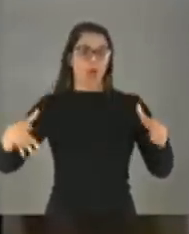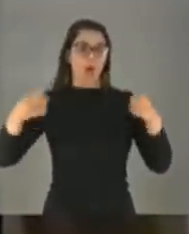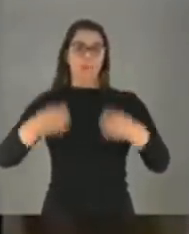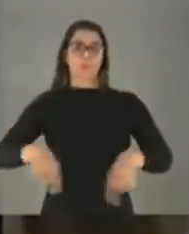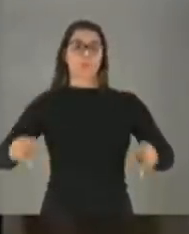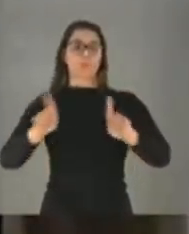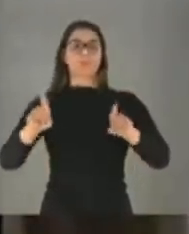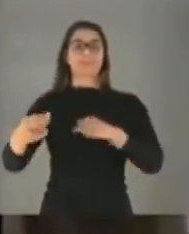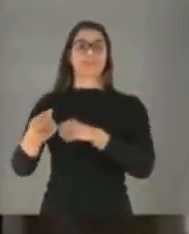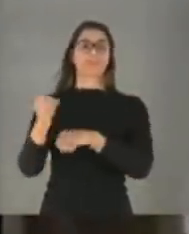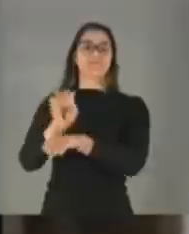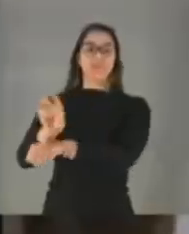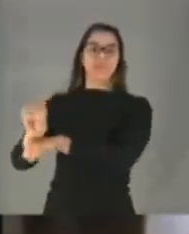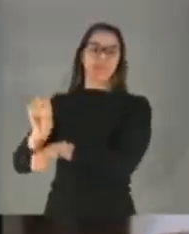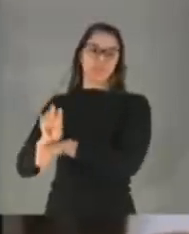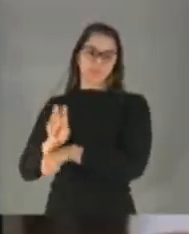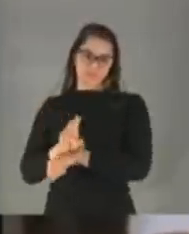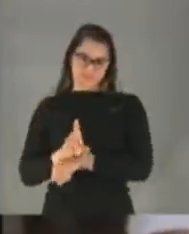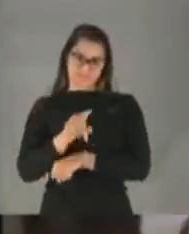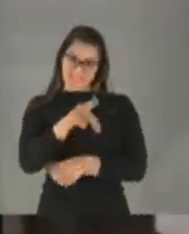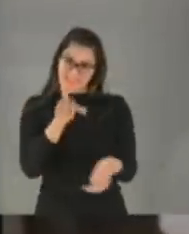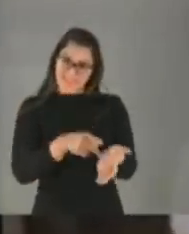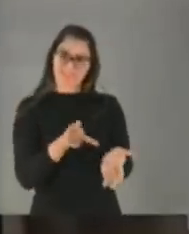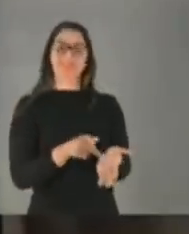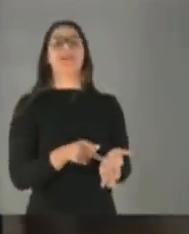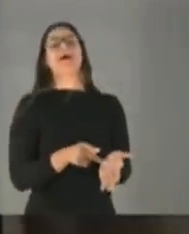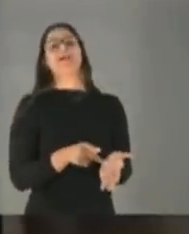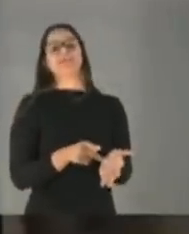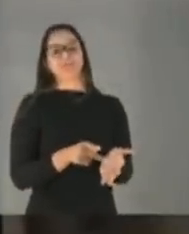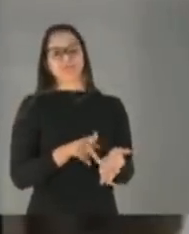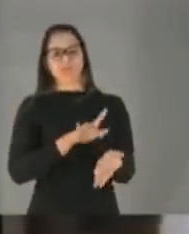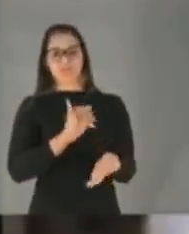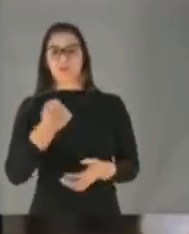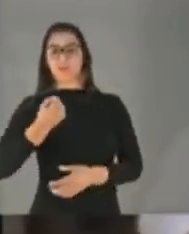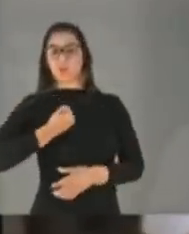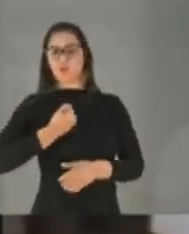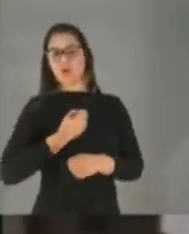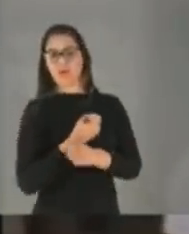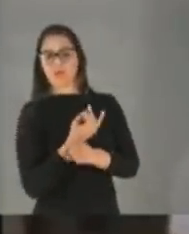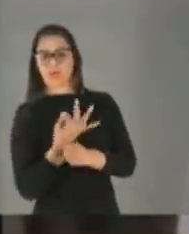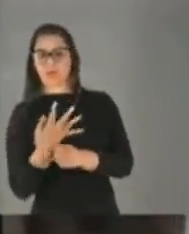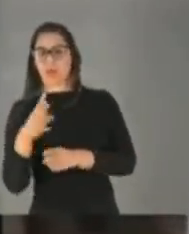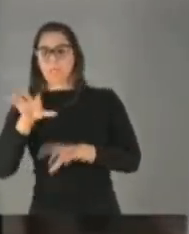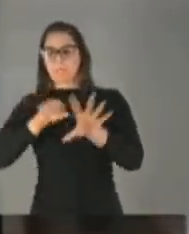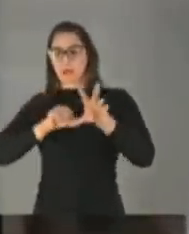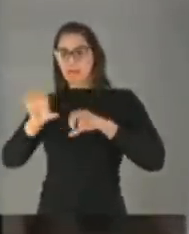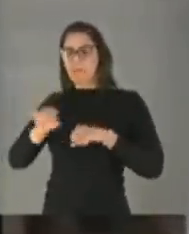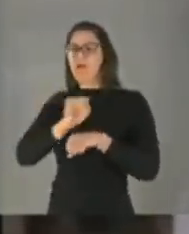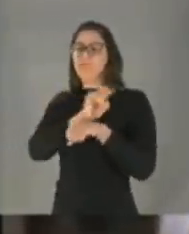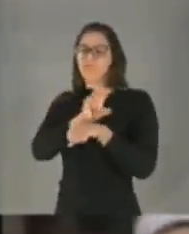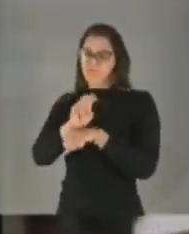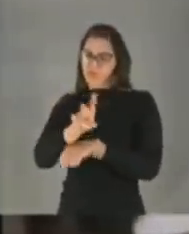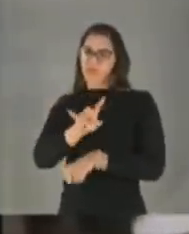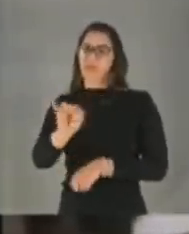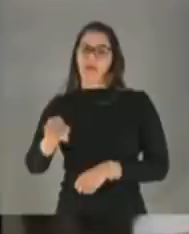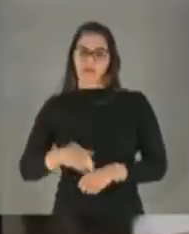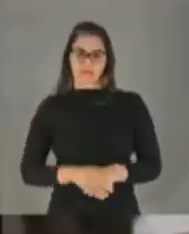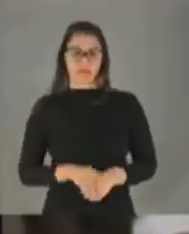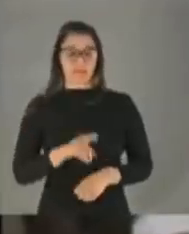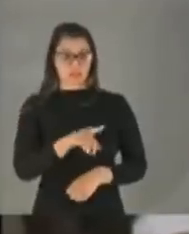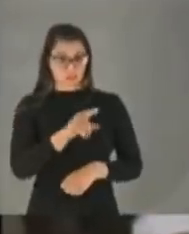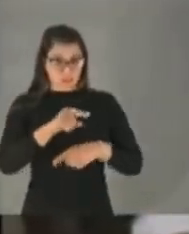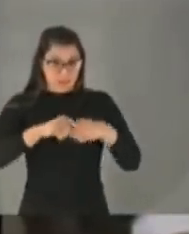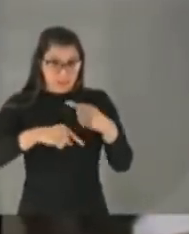ajudar, não é? Então, essa é a realidade. Nós vamos ter um grande número de brasileiros infectados, possivelmente. Isso vai